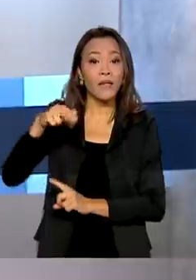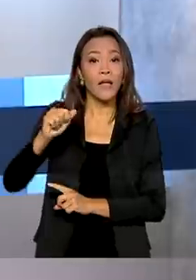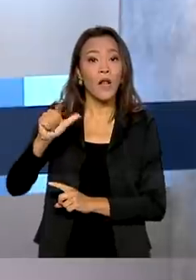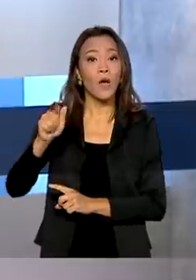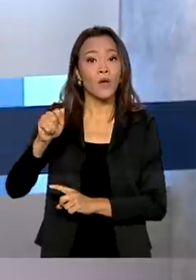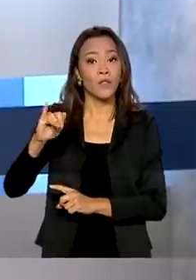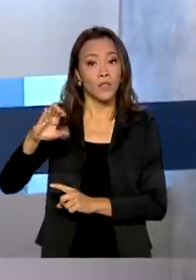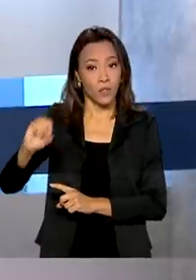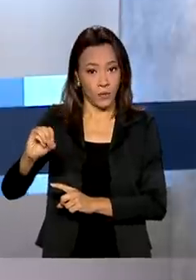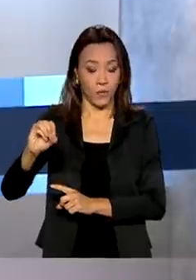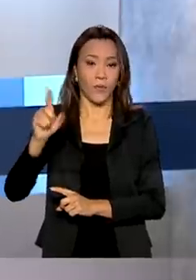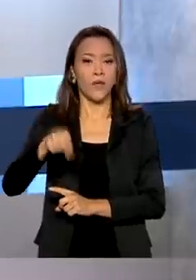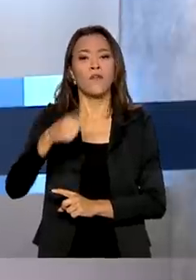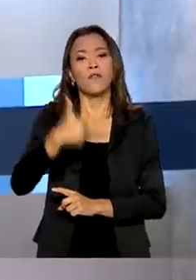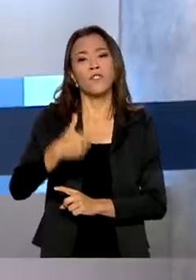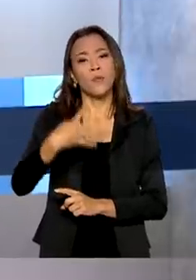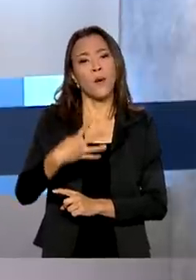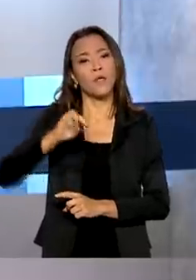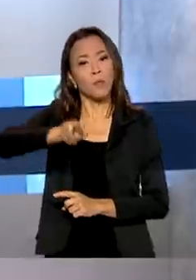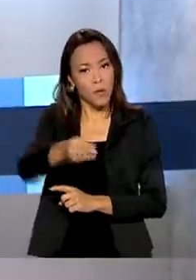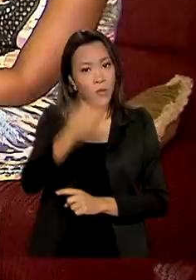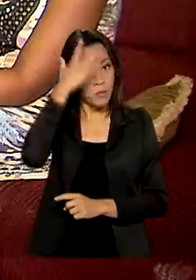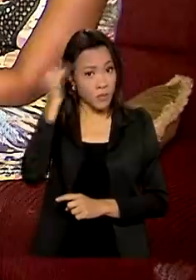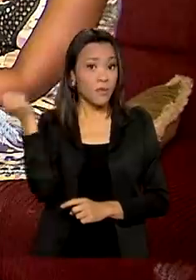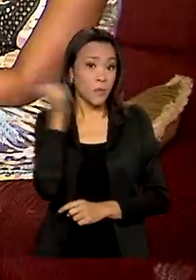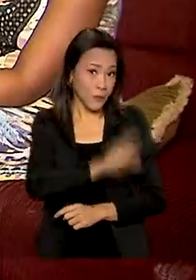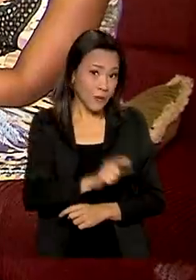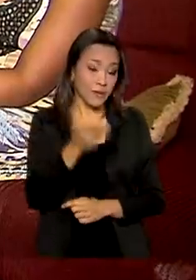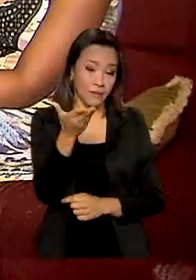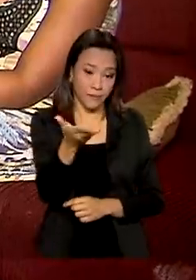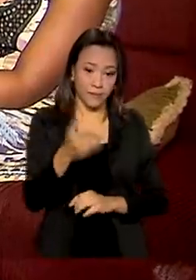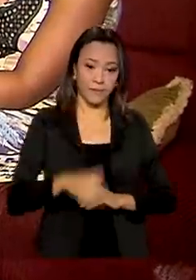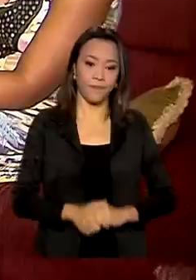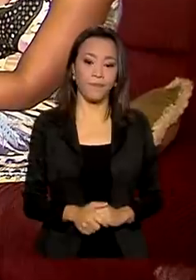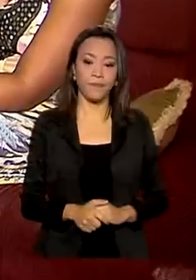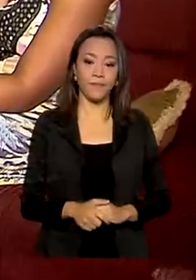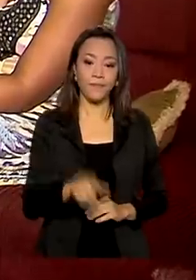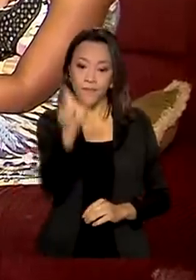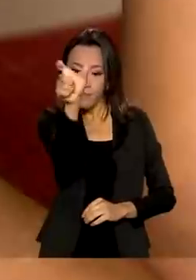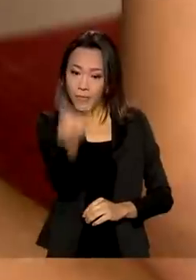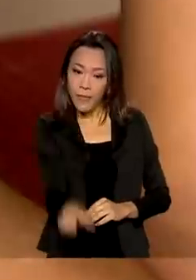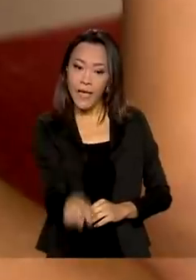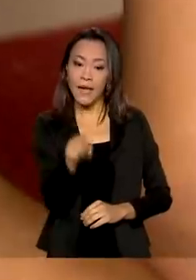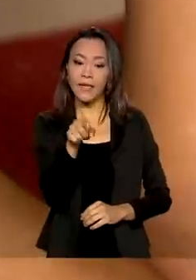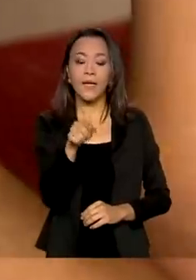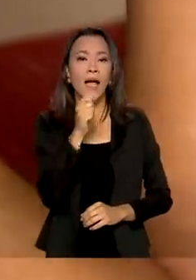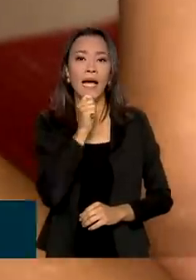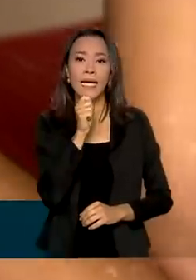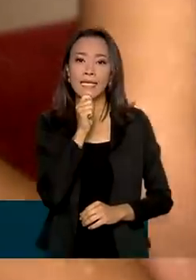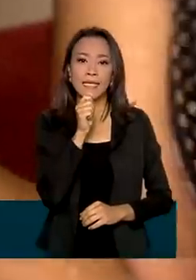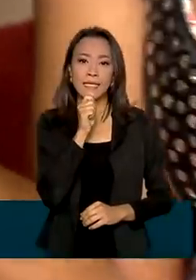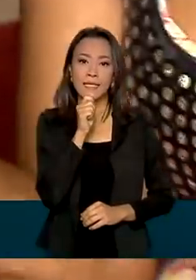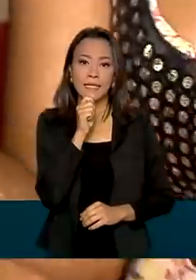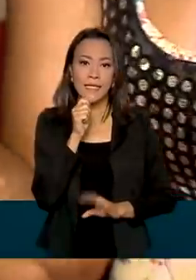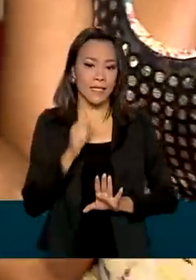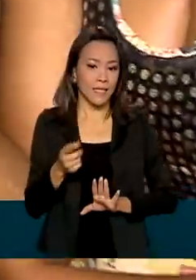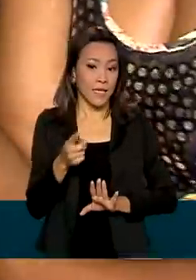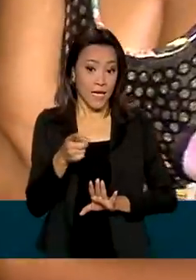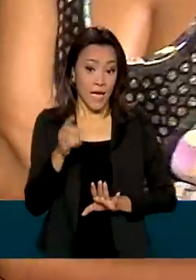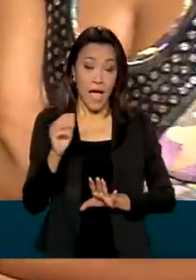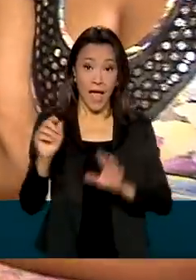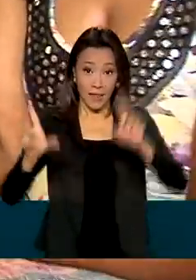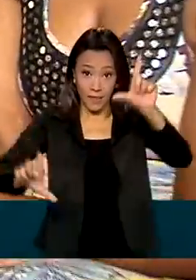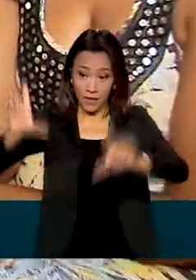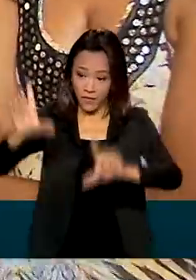Cerca de 24 milhões de pessoas serão beneficiadas. Ela não está totalmente no passado. A TV